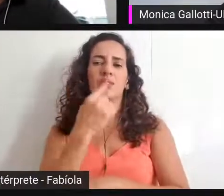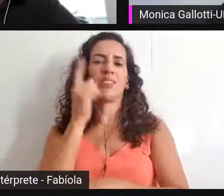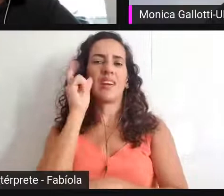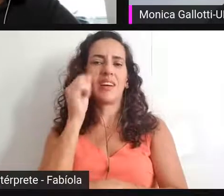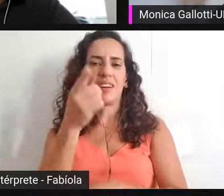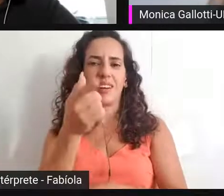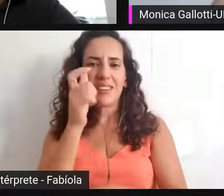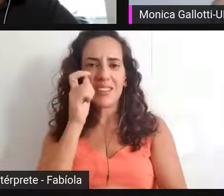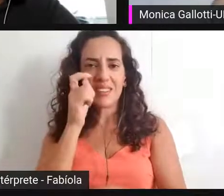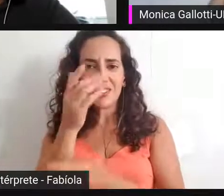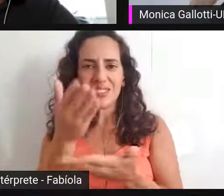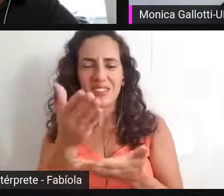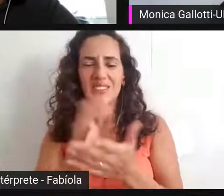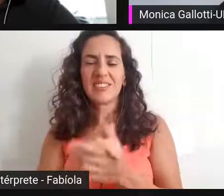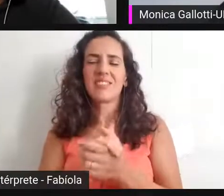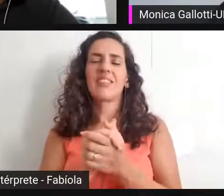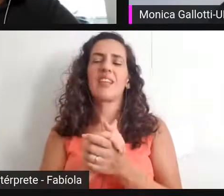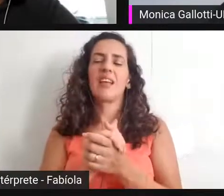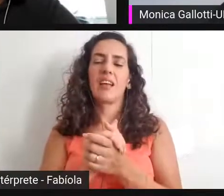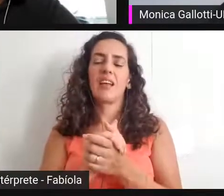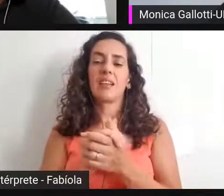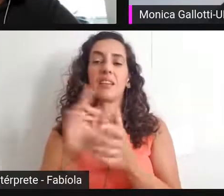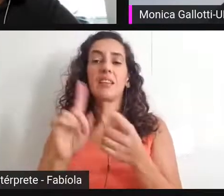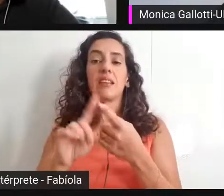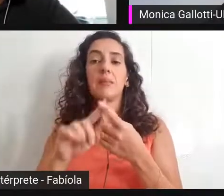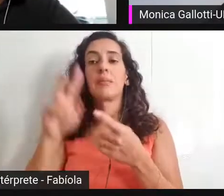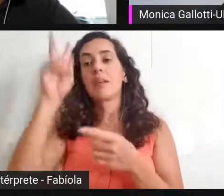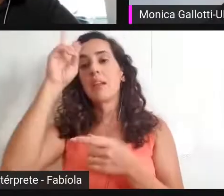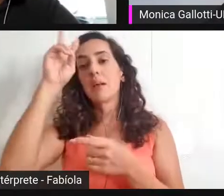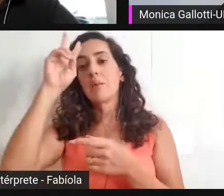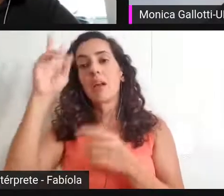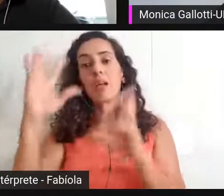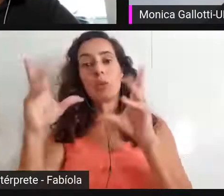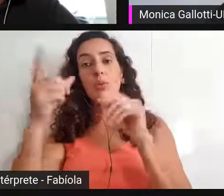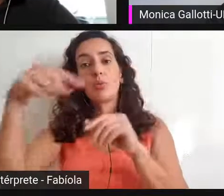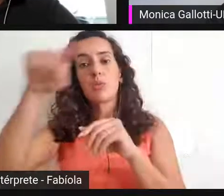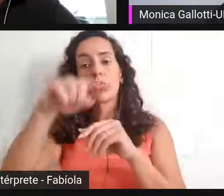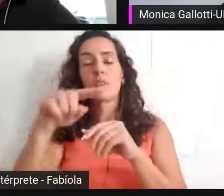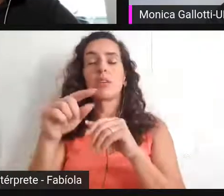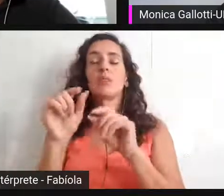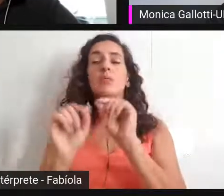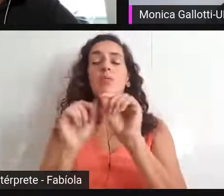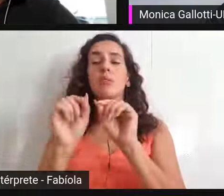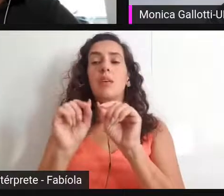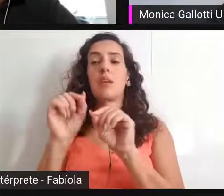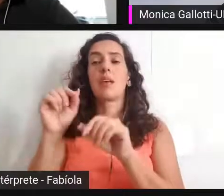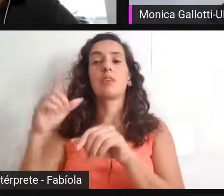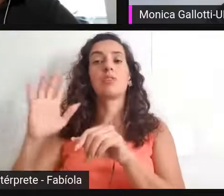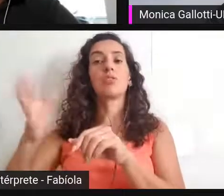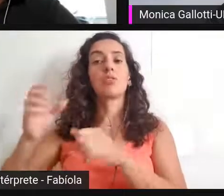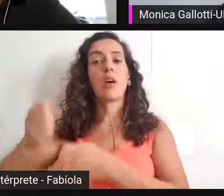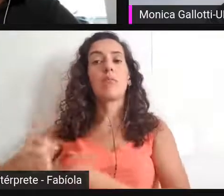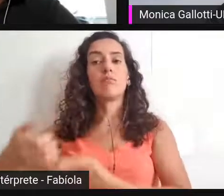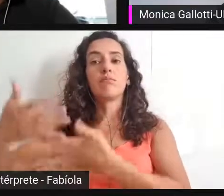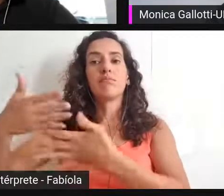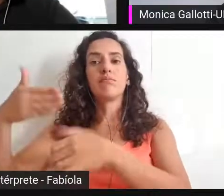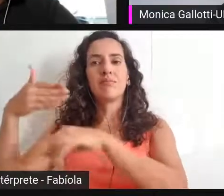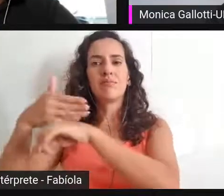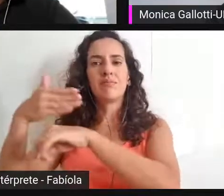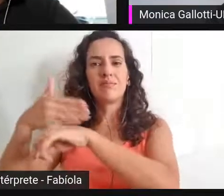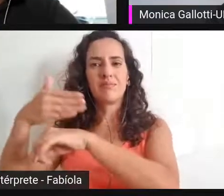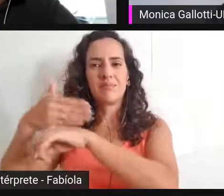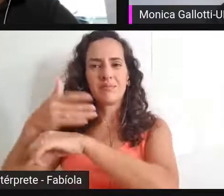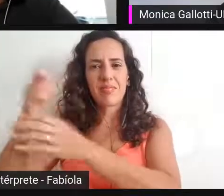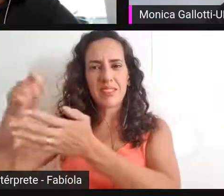assistindo e lembrar a todos que a lista de presença já está liberada quem